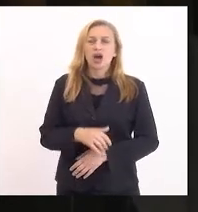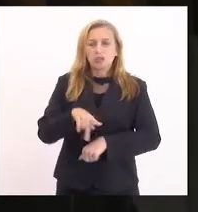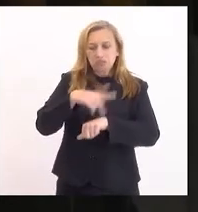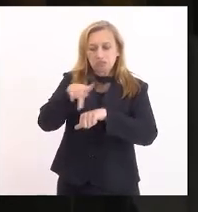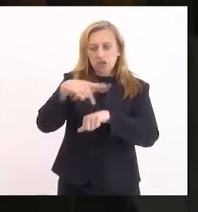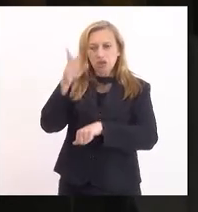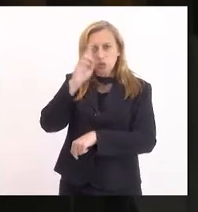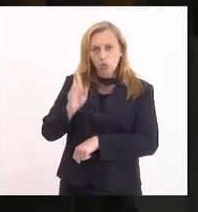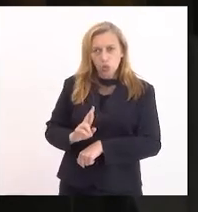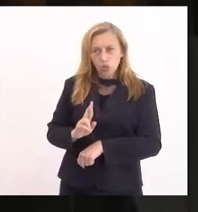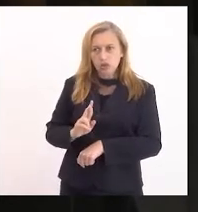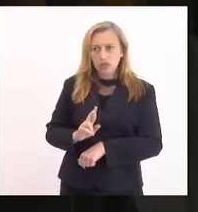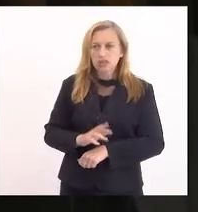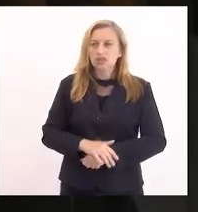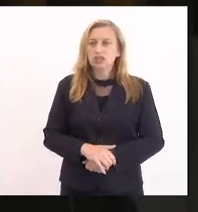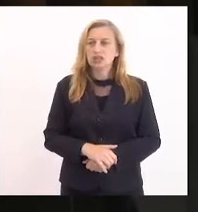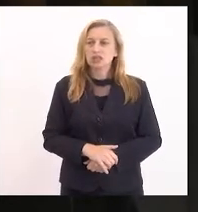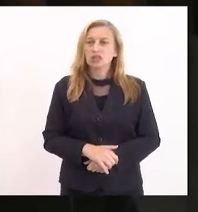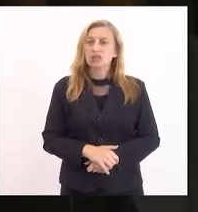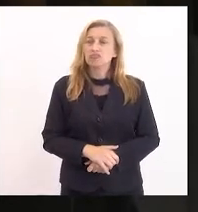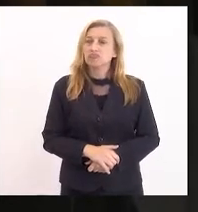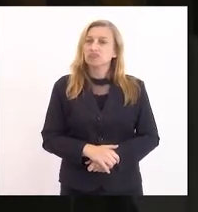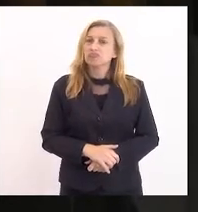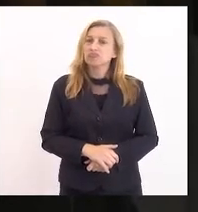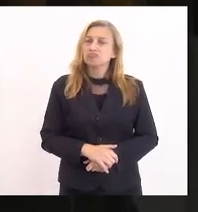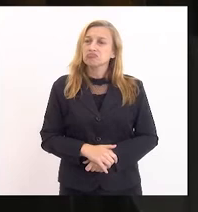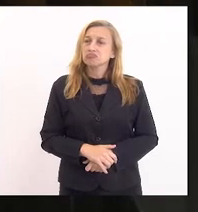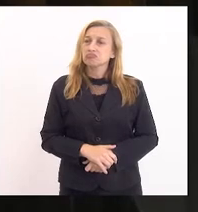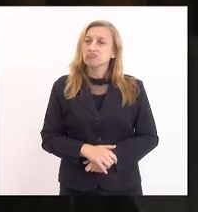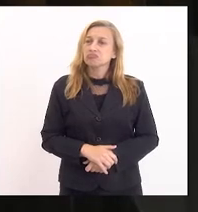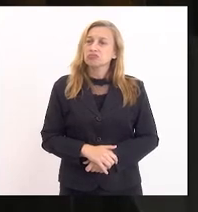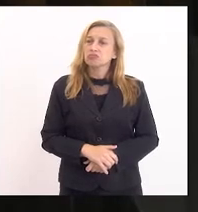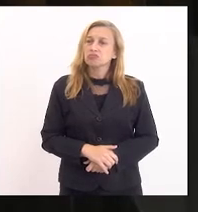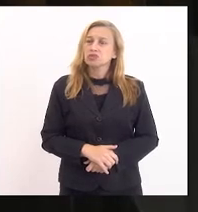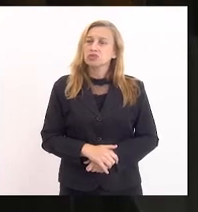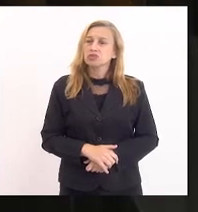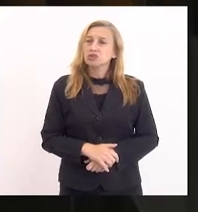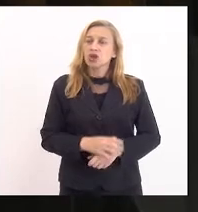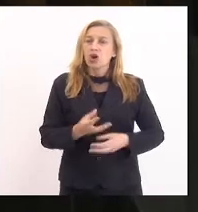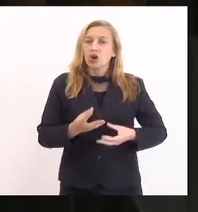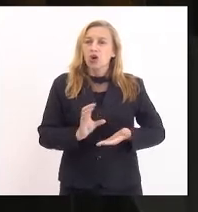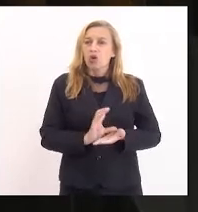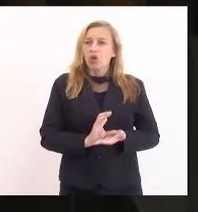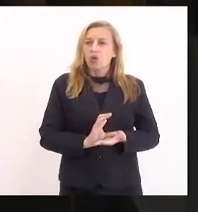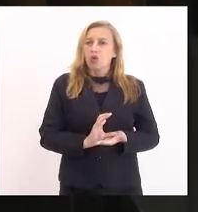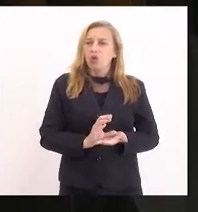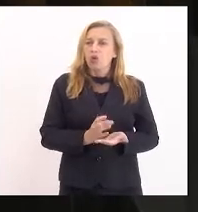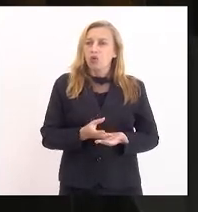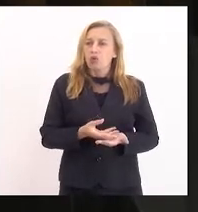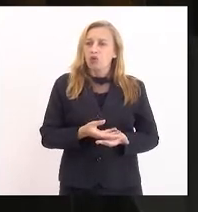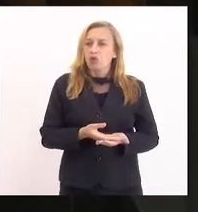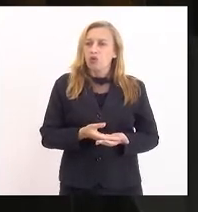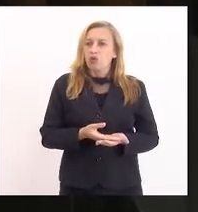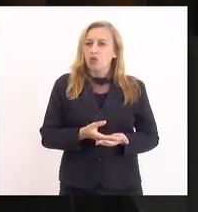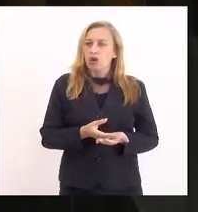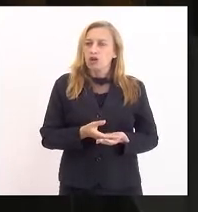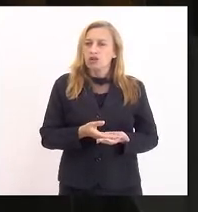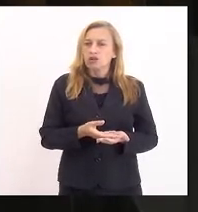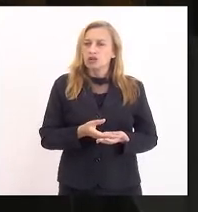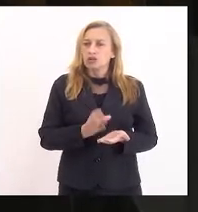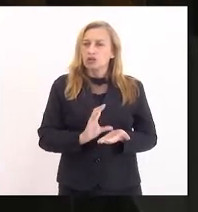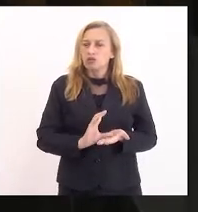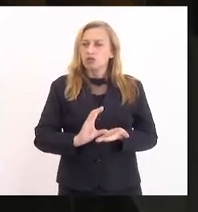é uma grande e essencial fornecedora de gás para a Europa.